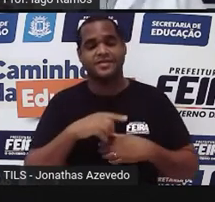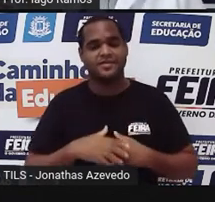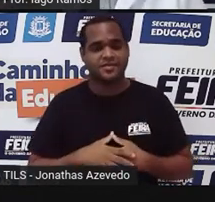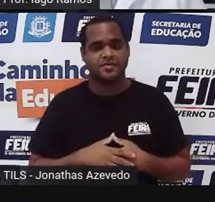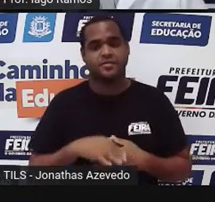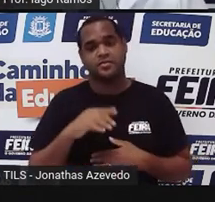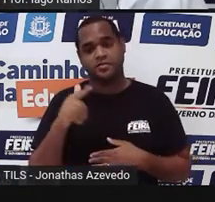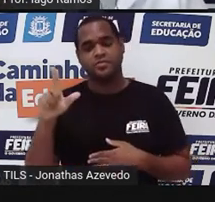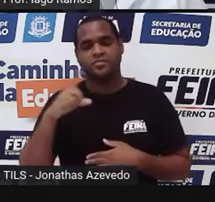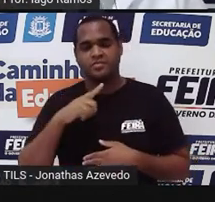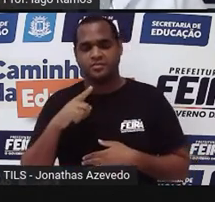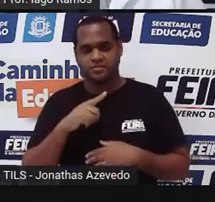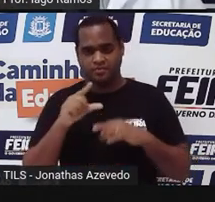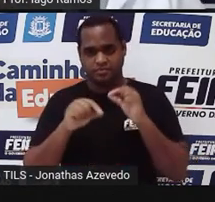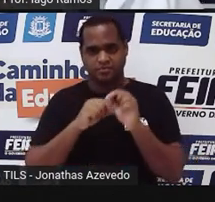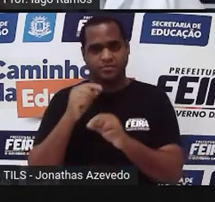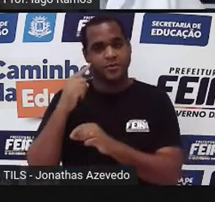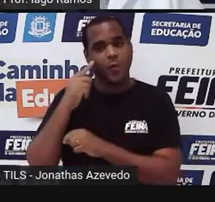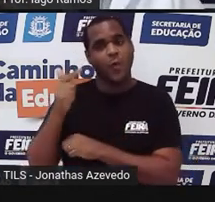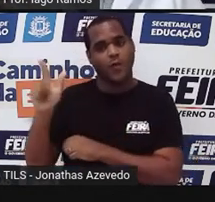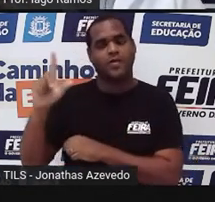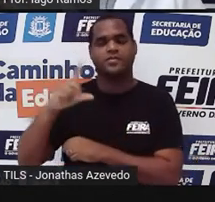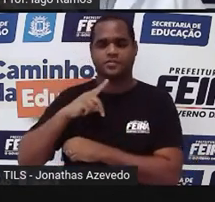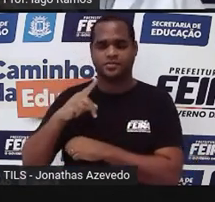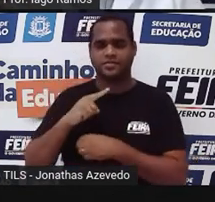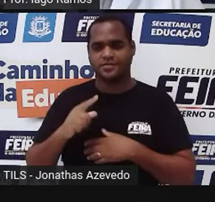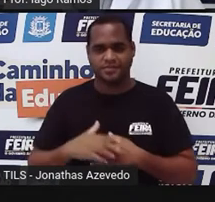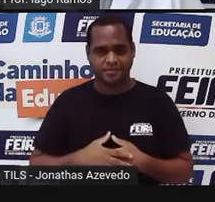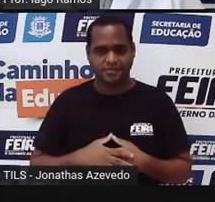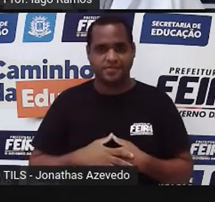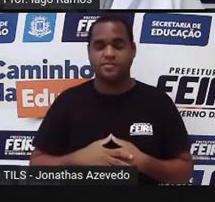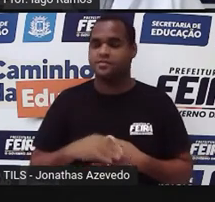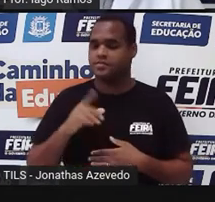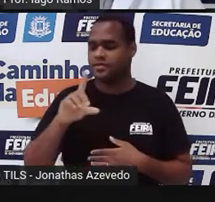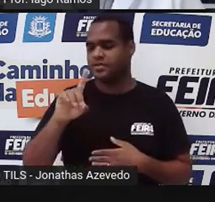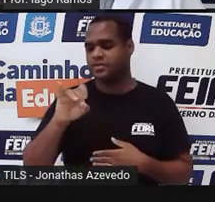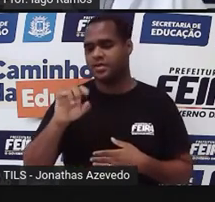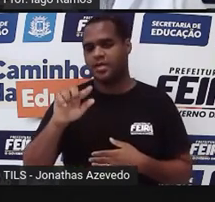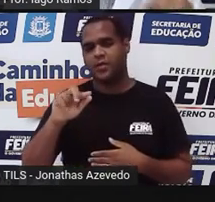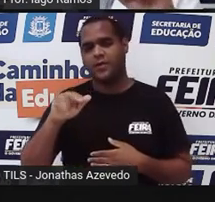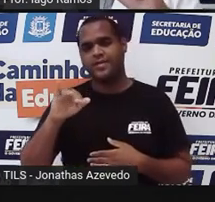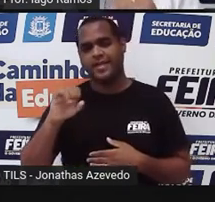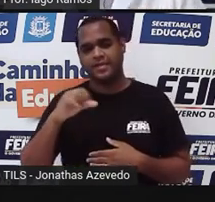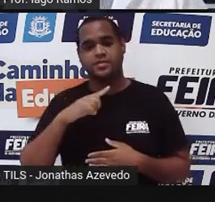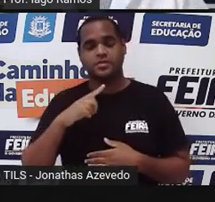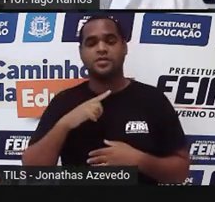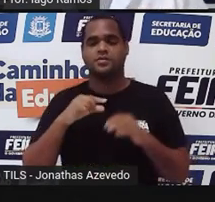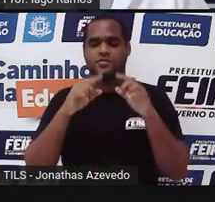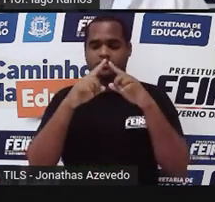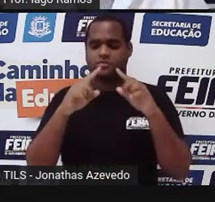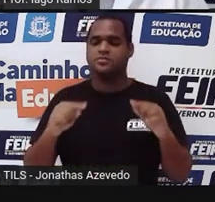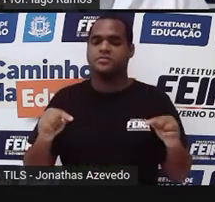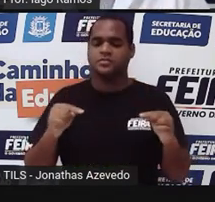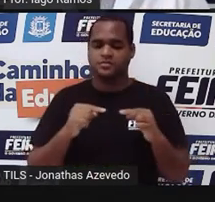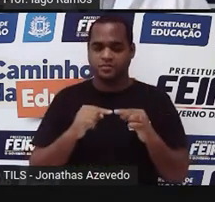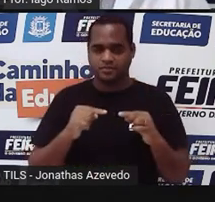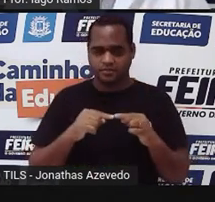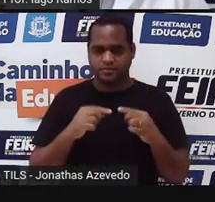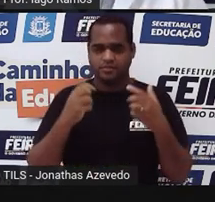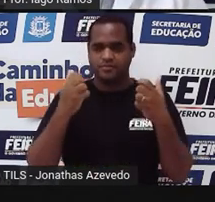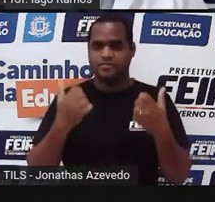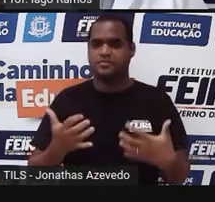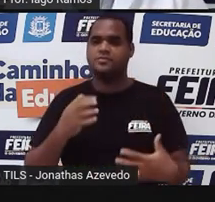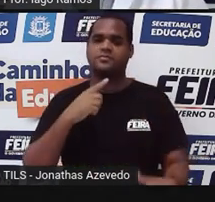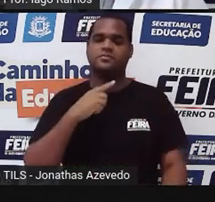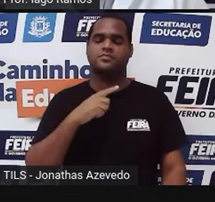vertical, outra está na horizontal. Ali são as diagonais do losango, tá? E vai ter uma coisa interessante sobre essas diagonais,